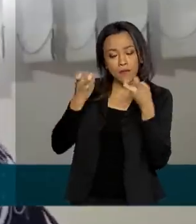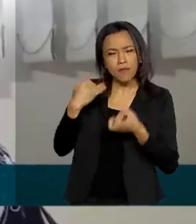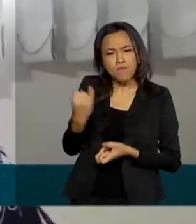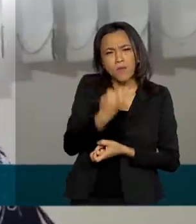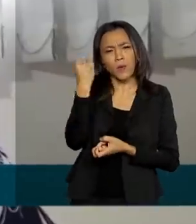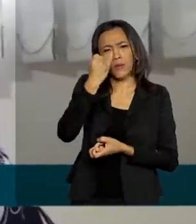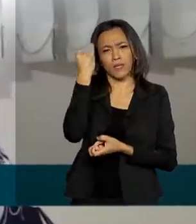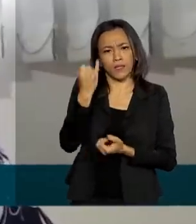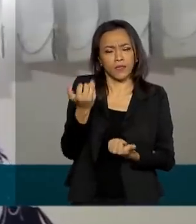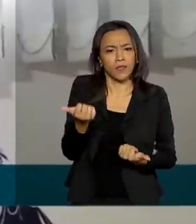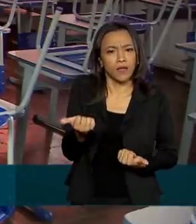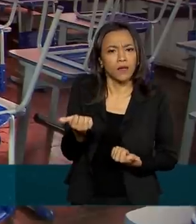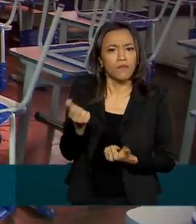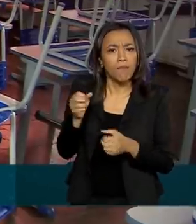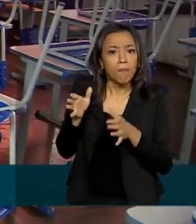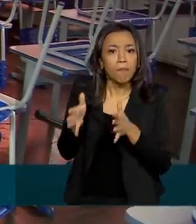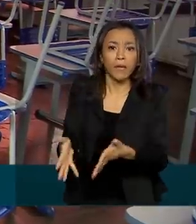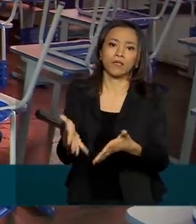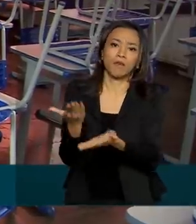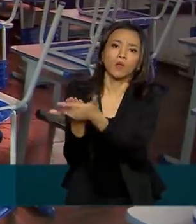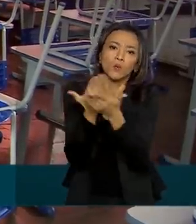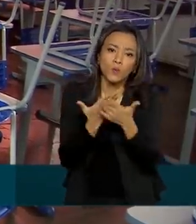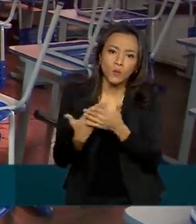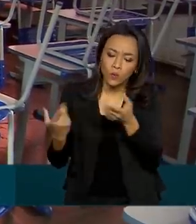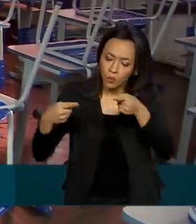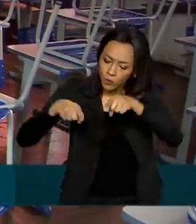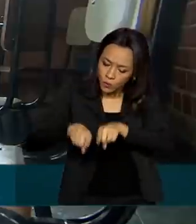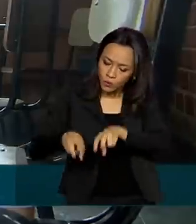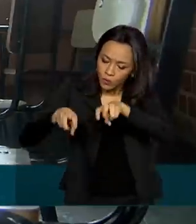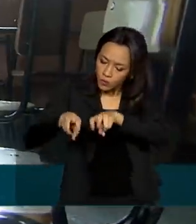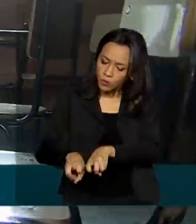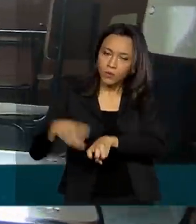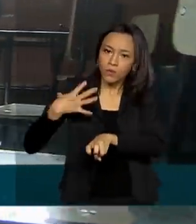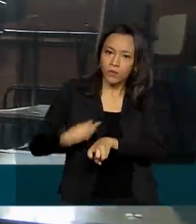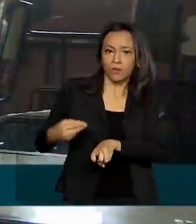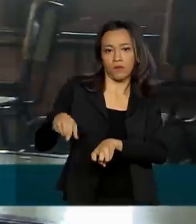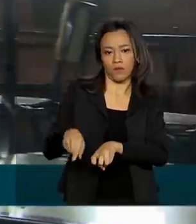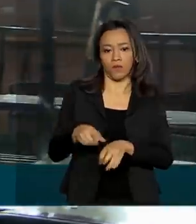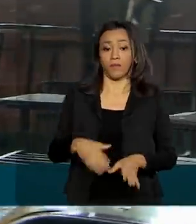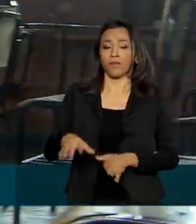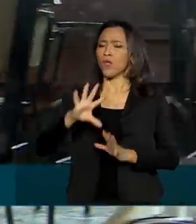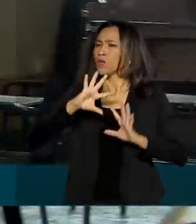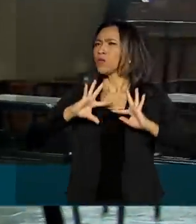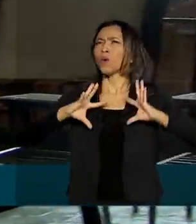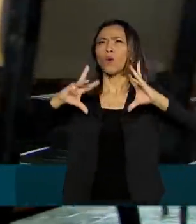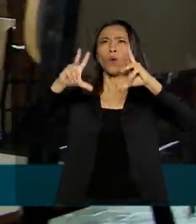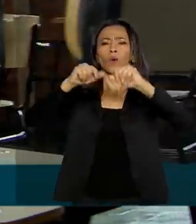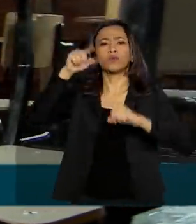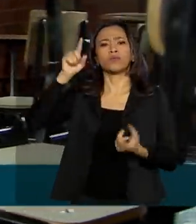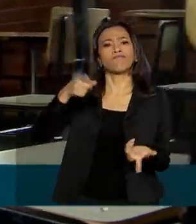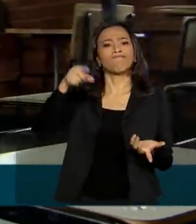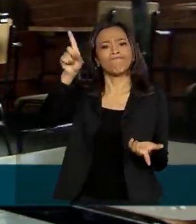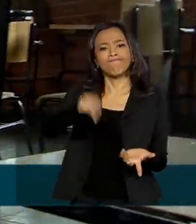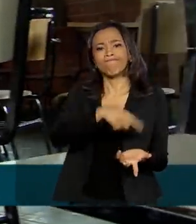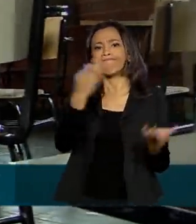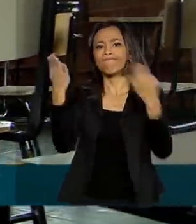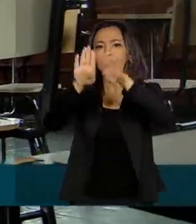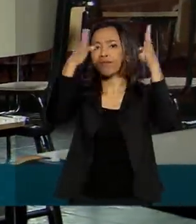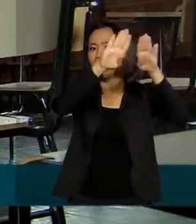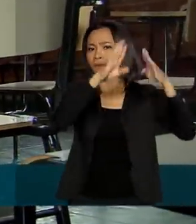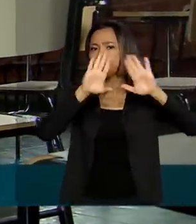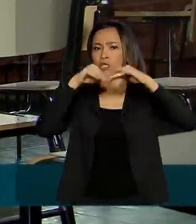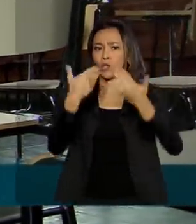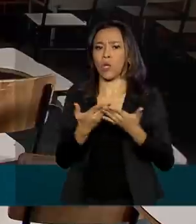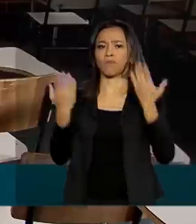participando dessas aulas. Todos os estados brasileiros suspenderam as aulas para conter o avanço da pandemia do